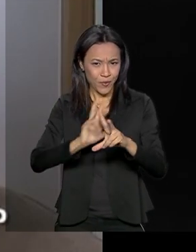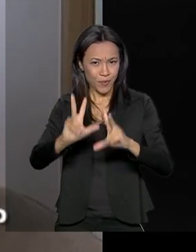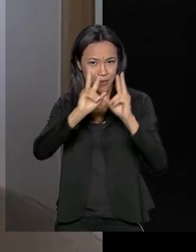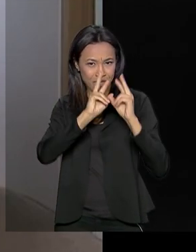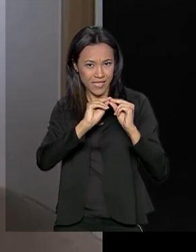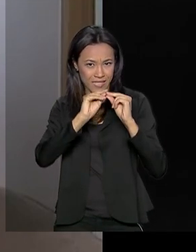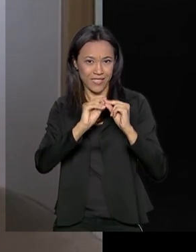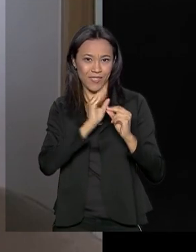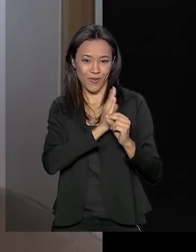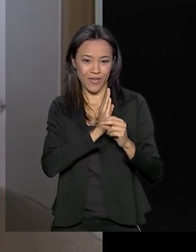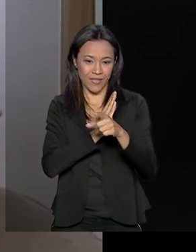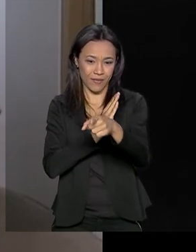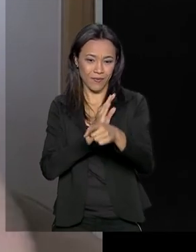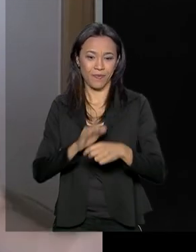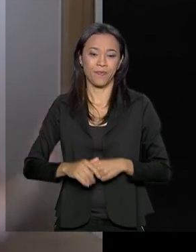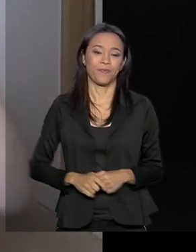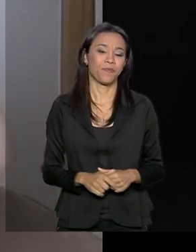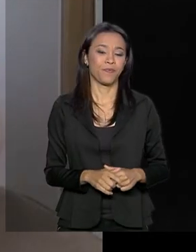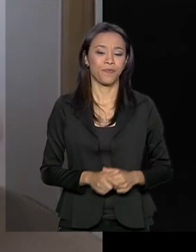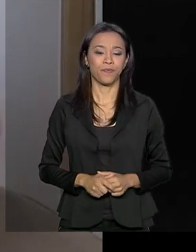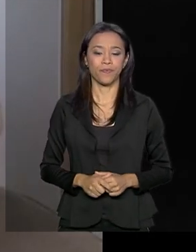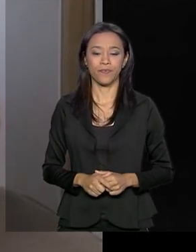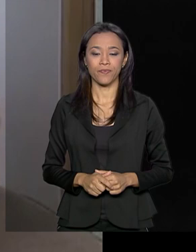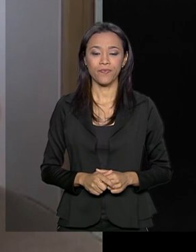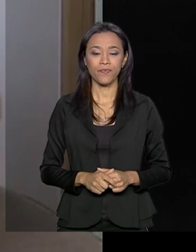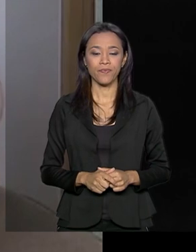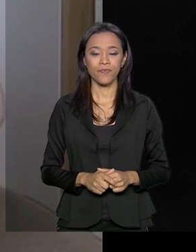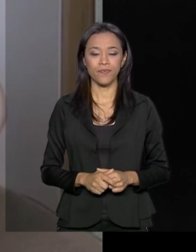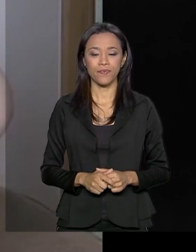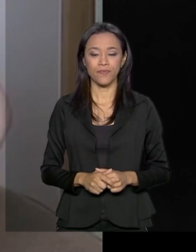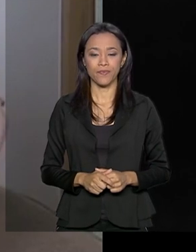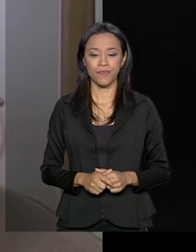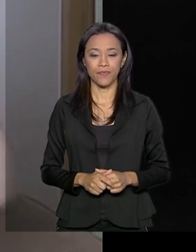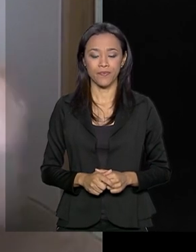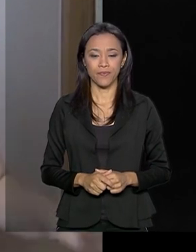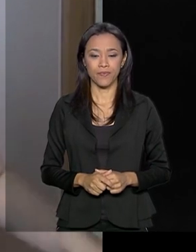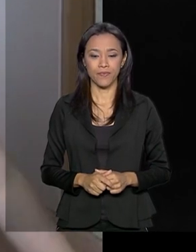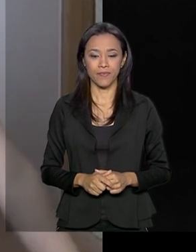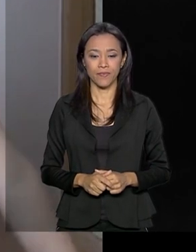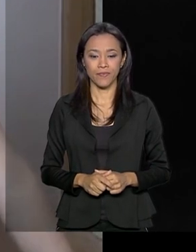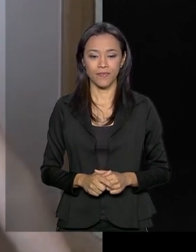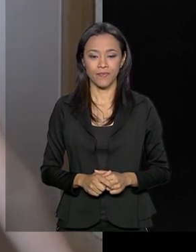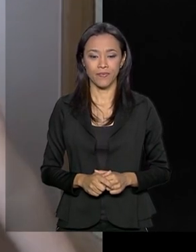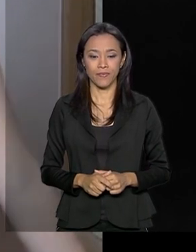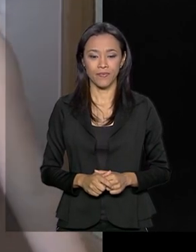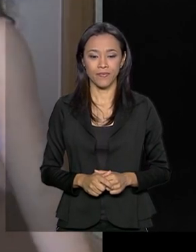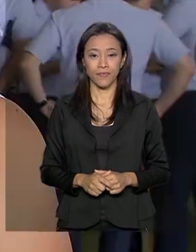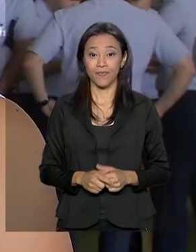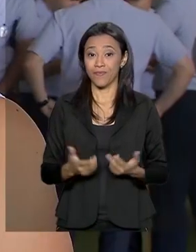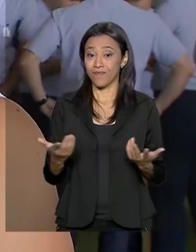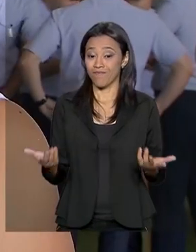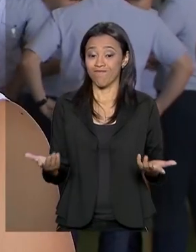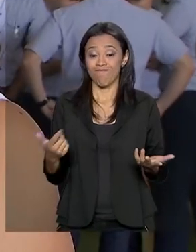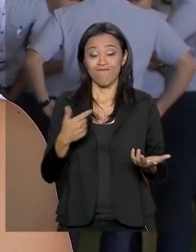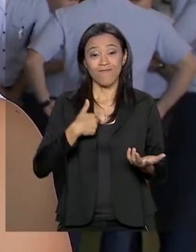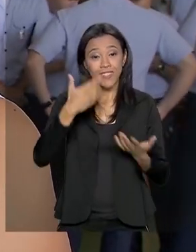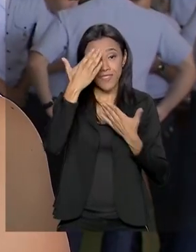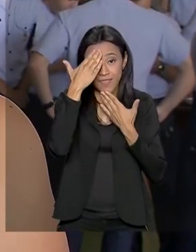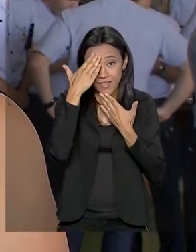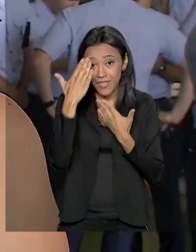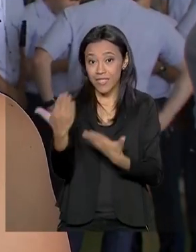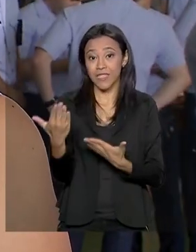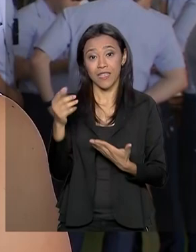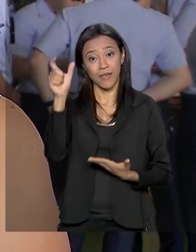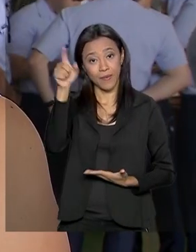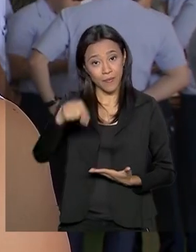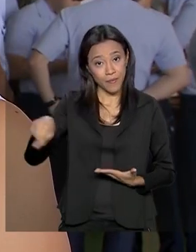recebido. Eu queria agradecer a família e doar meu coraçãozinho. É muita gratidão por essas pessoas